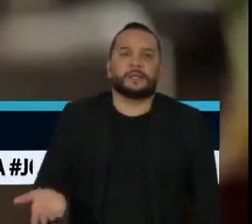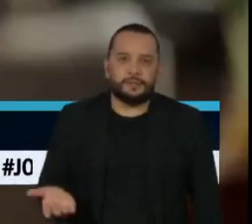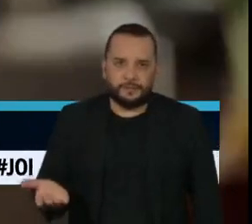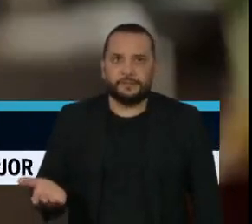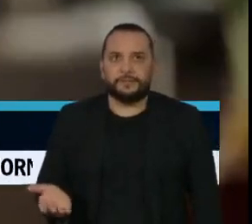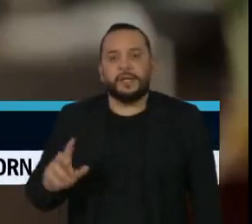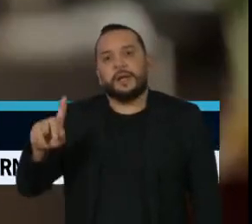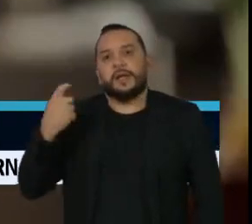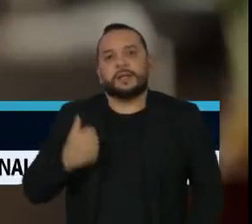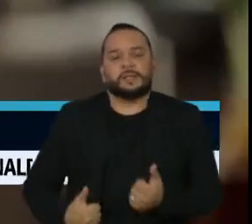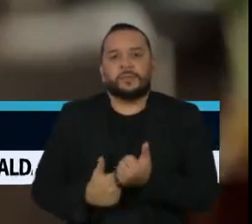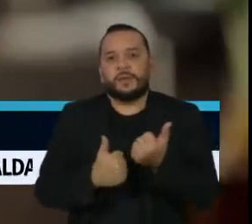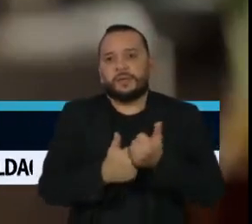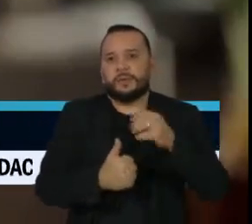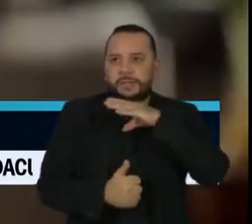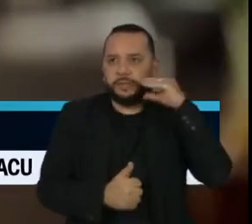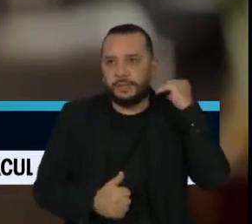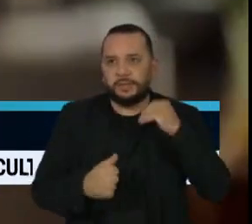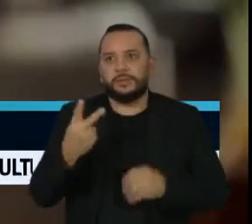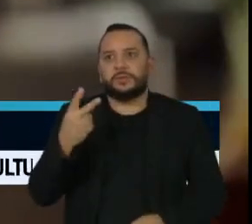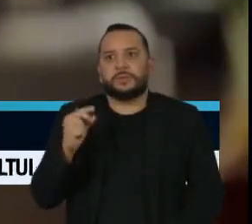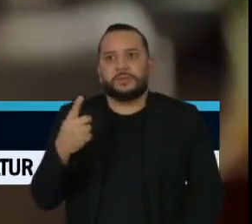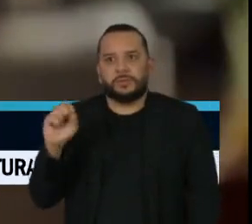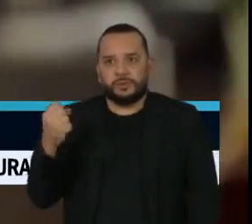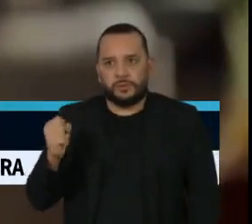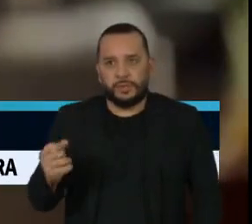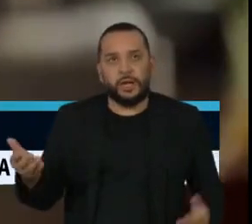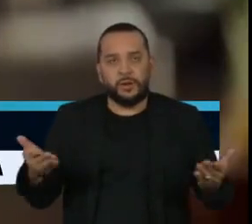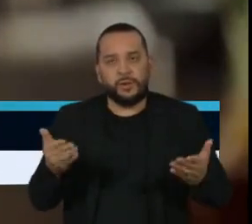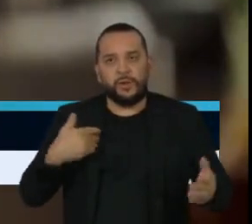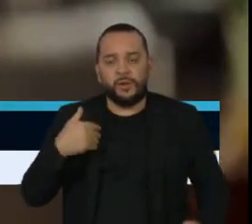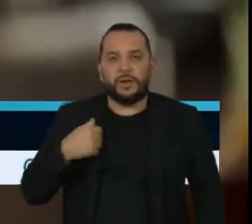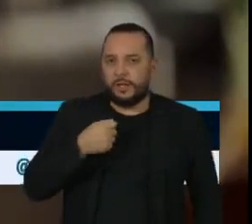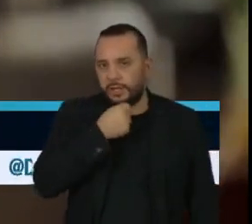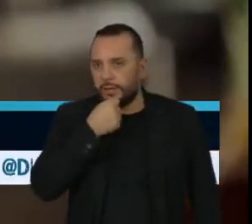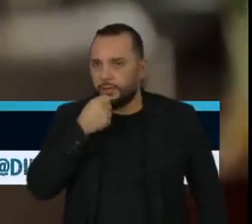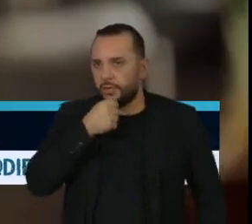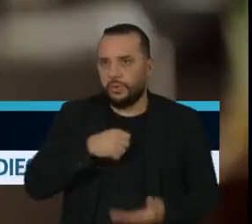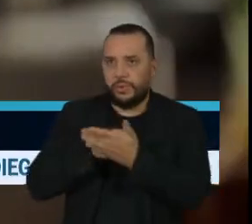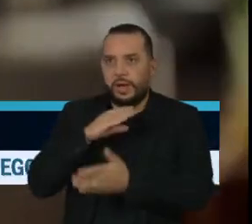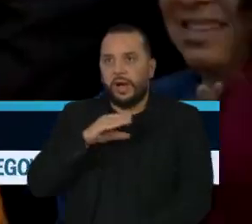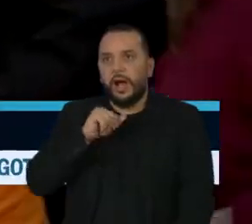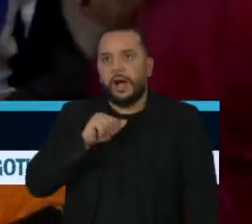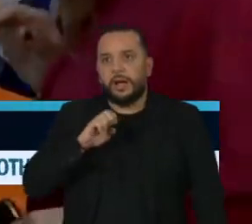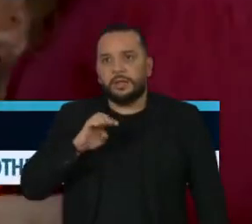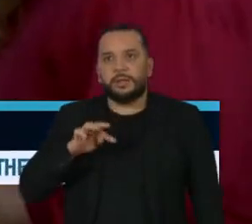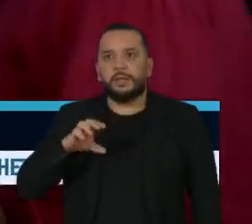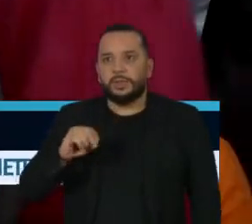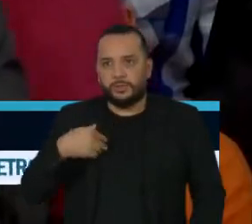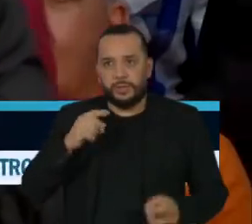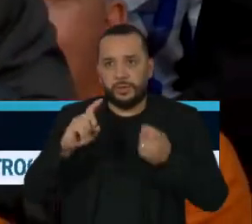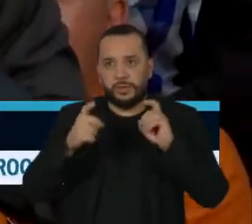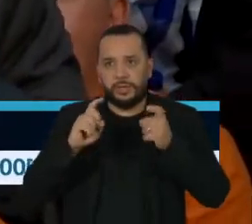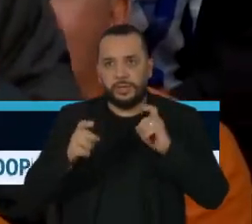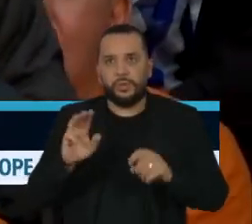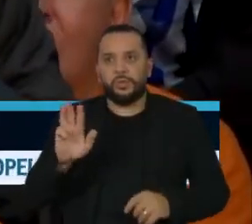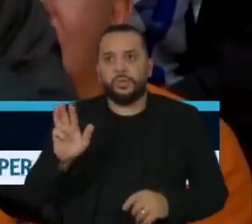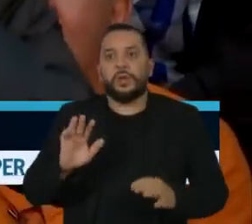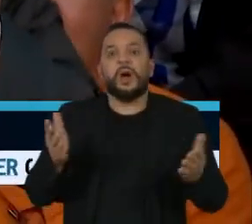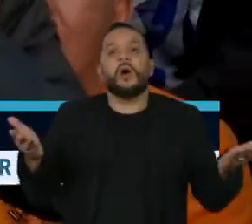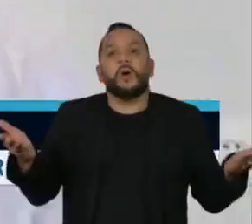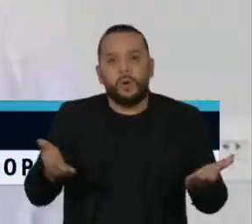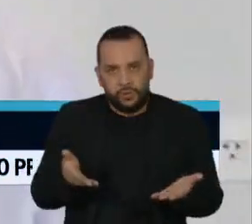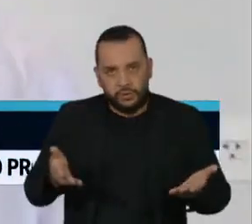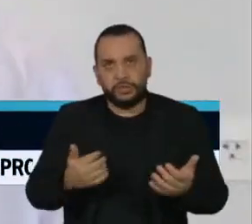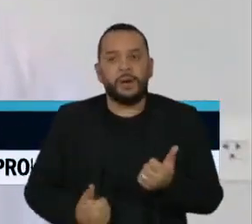Ex-apoiador de Ciro em 2018, o cantor e compositor Caetano Veloso deve se encontrar com Lula hoje para confirmar seu